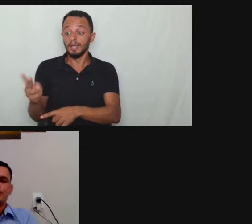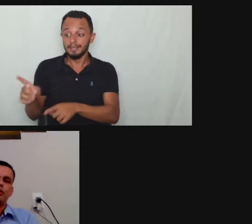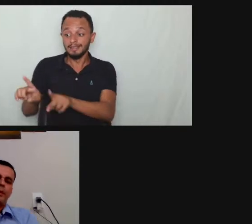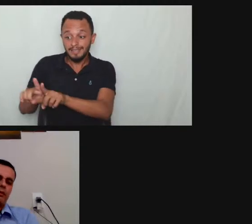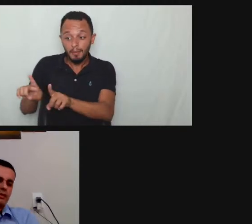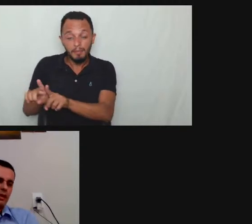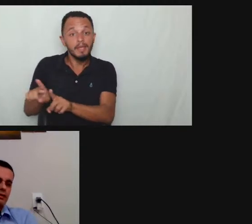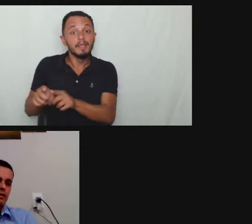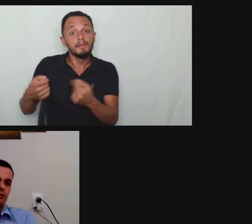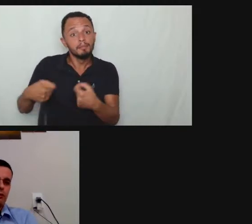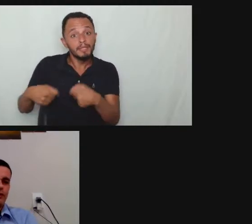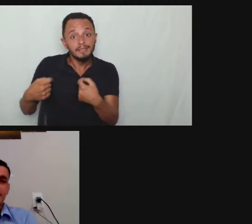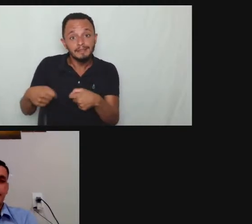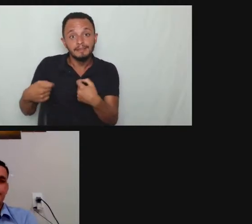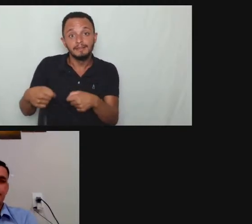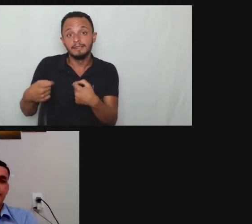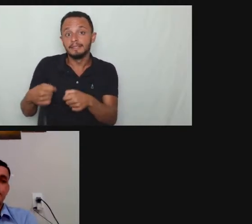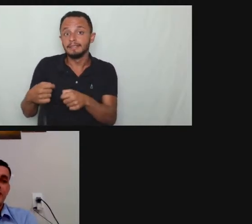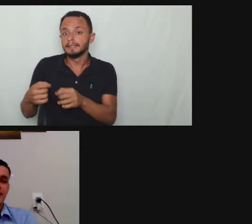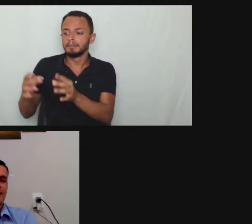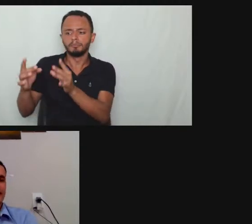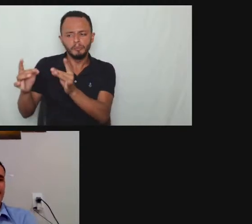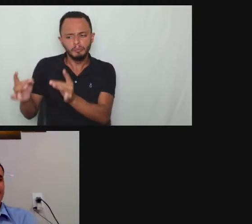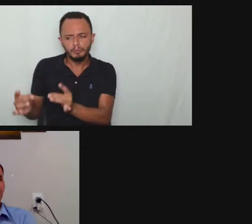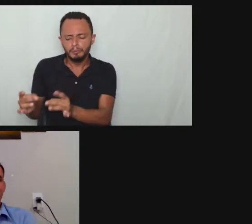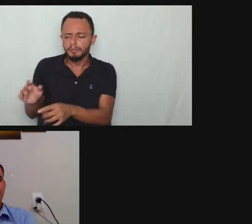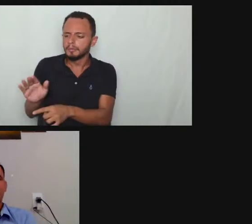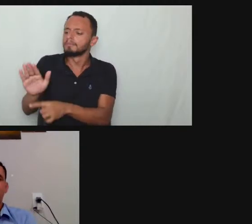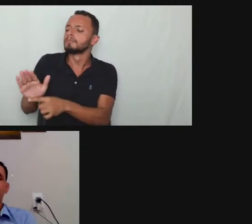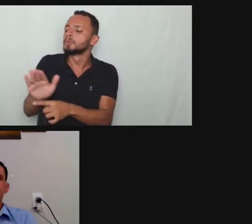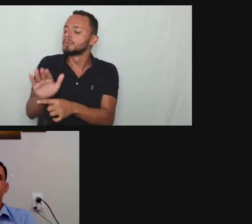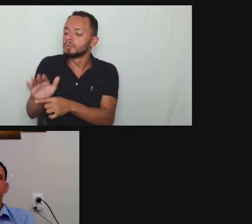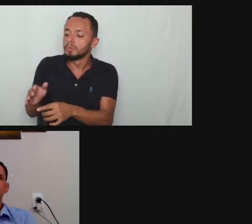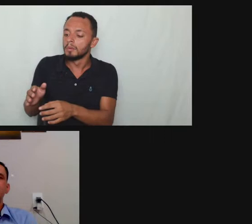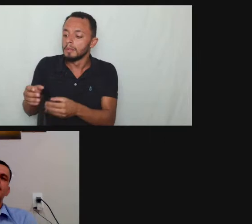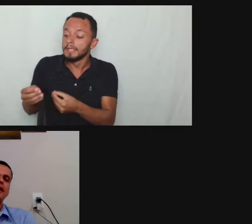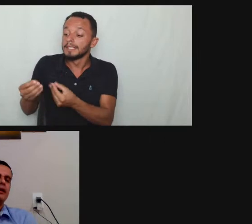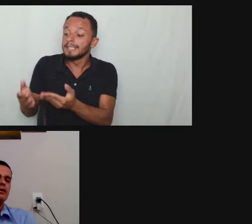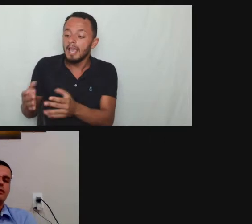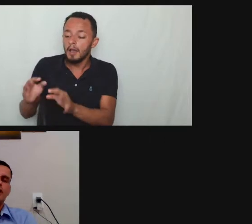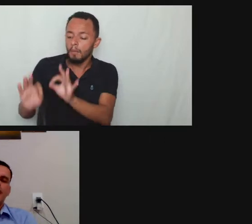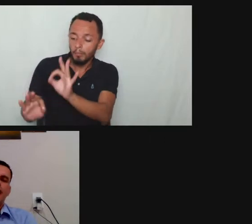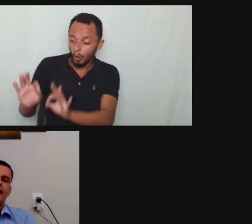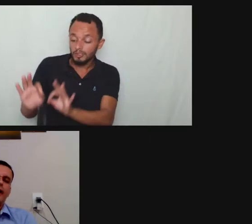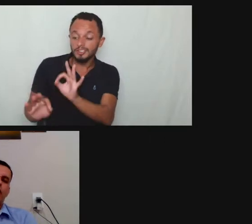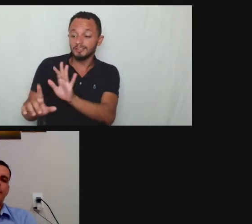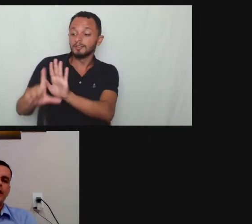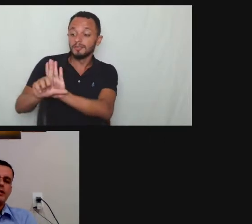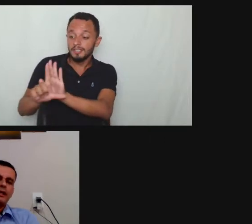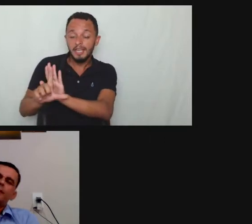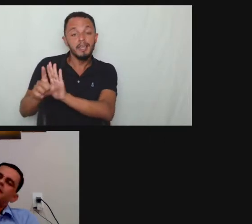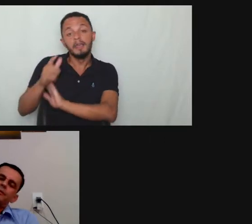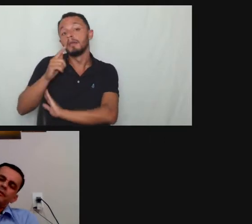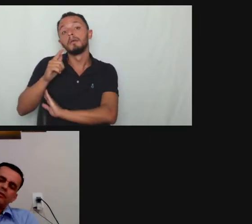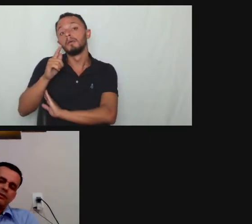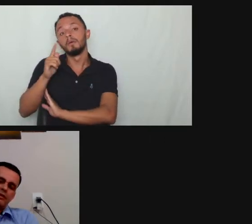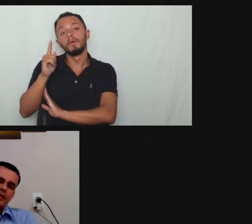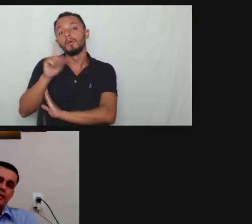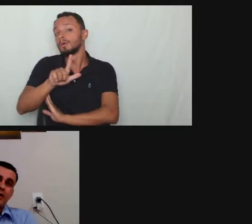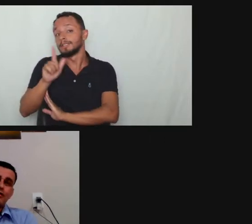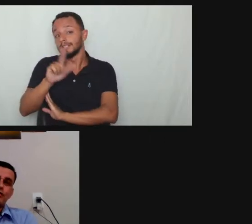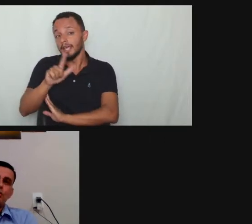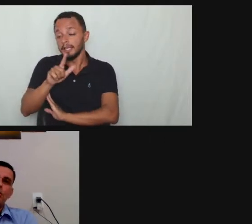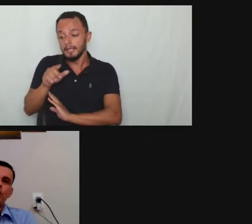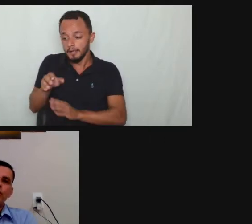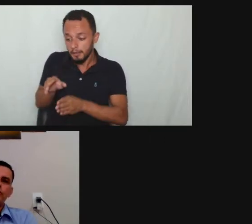demitido precisa de cumprir algumas situações não vamos conversar mais para frente mas ele tá tenta esse projeto de lei tá tentando estender isso a quem acompanha diretamente a pessoa